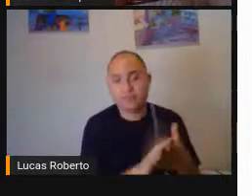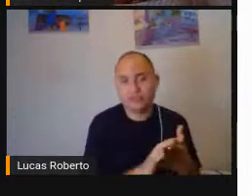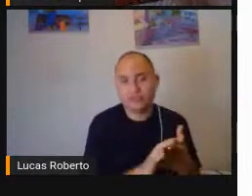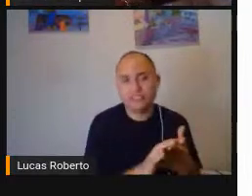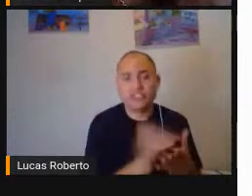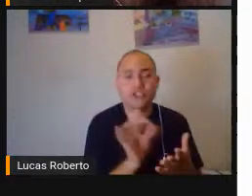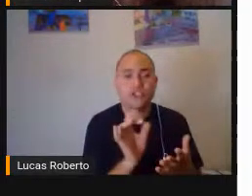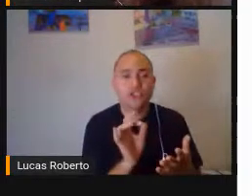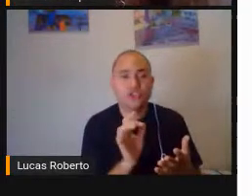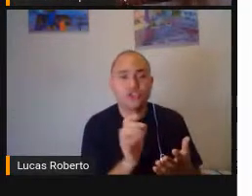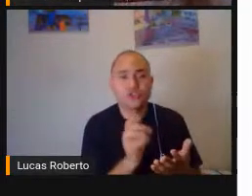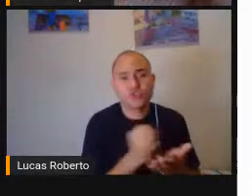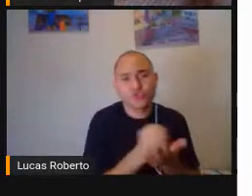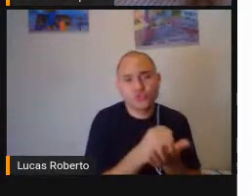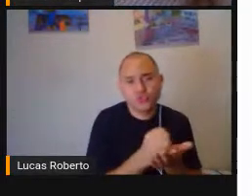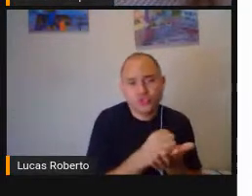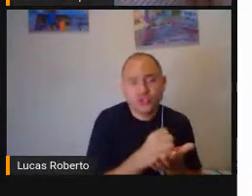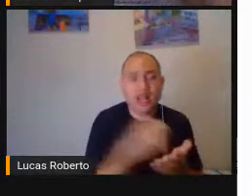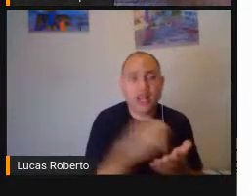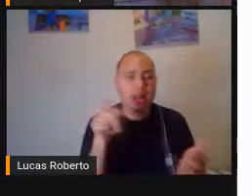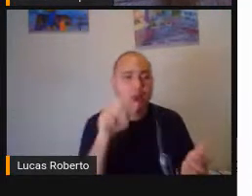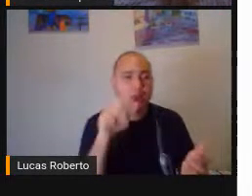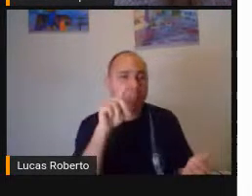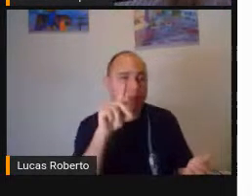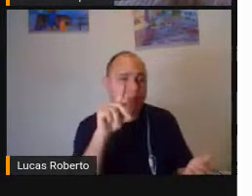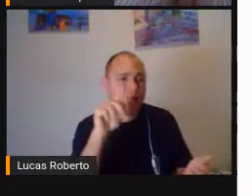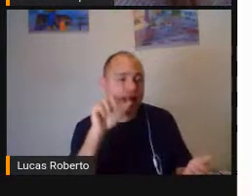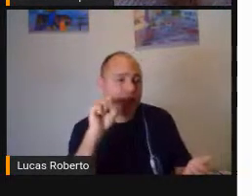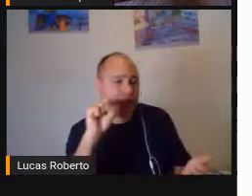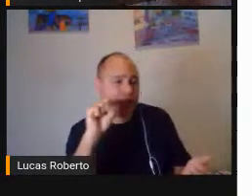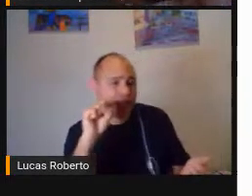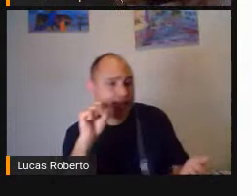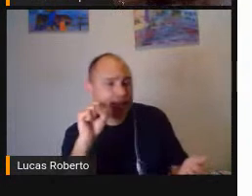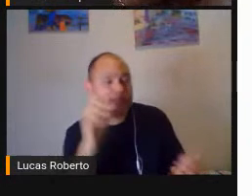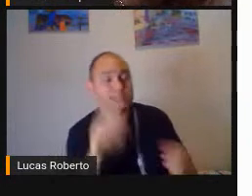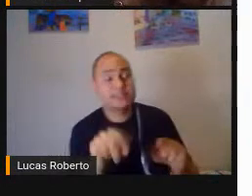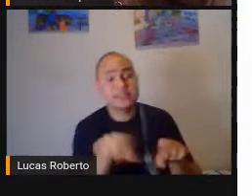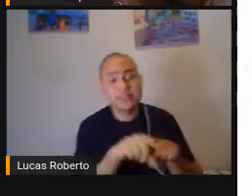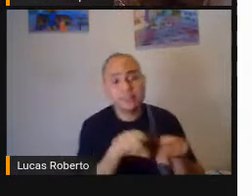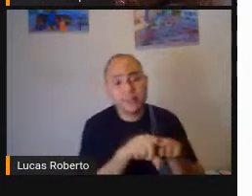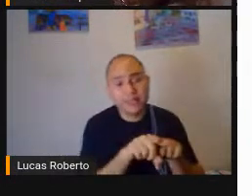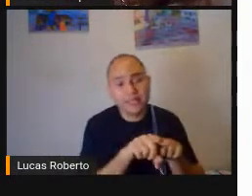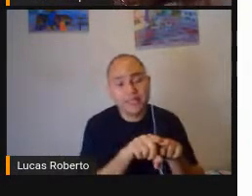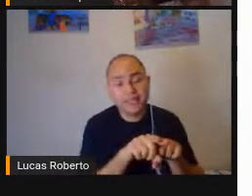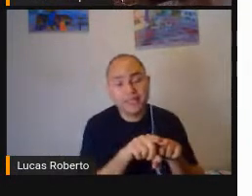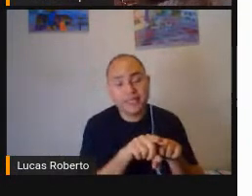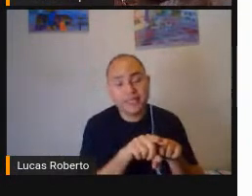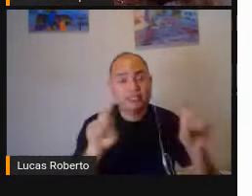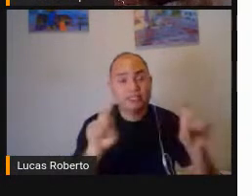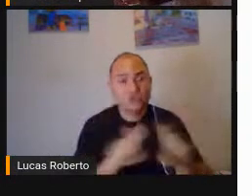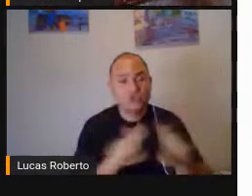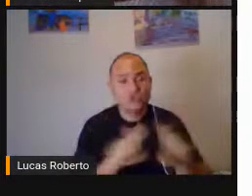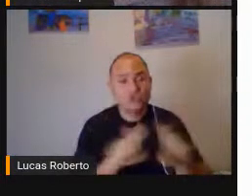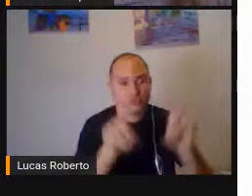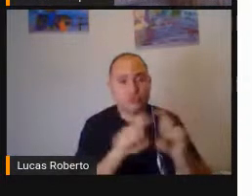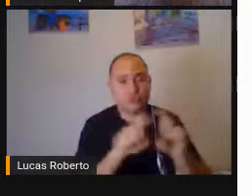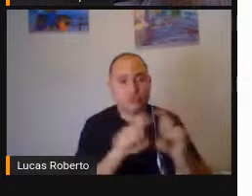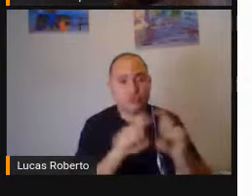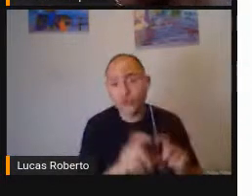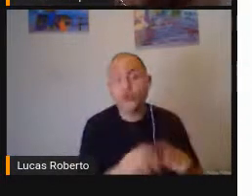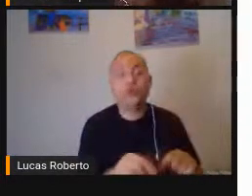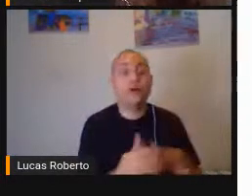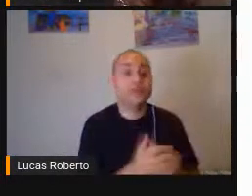Lá no Playstation Aqueles jogos De computador Onde as crianças Estudantes Eles